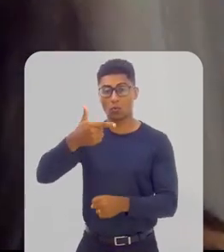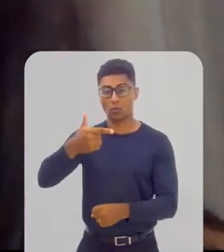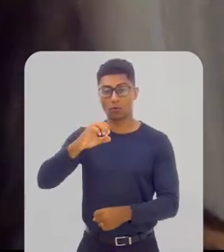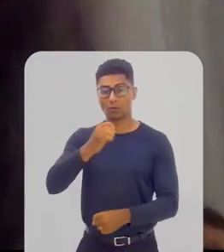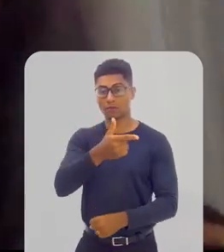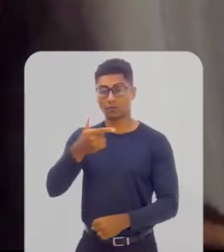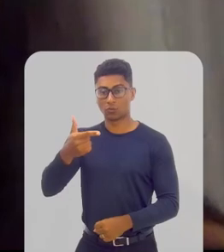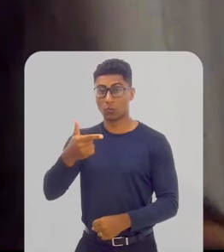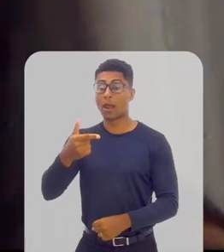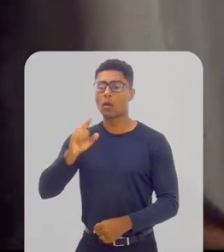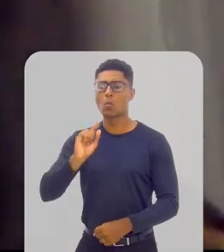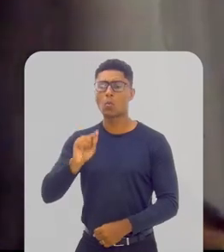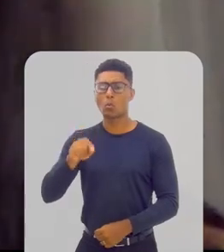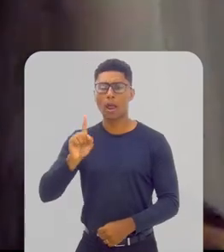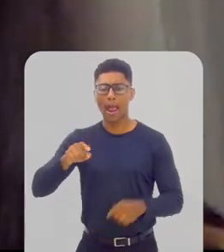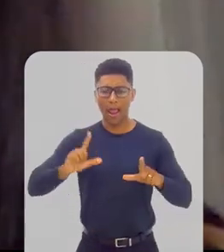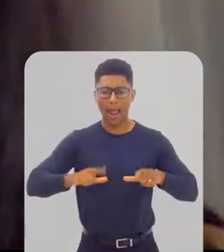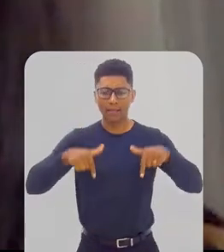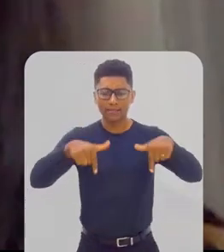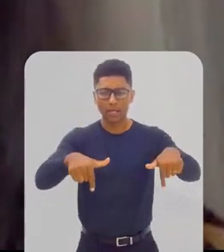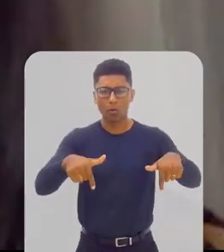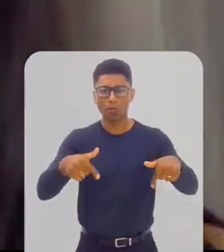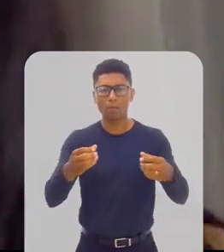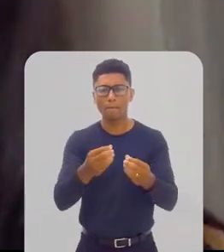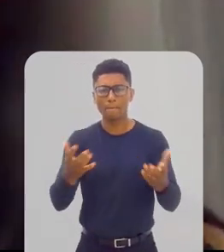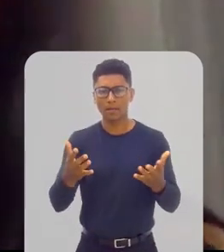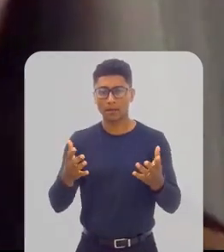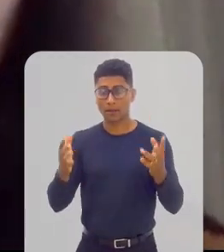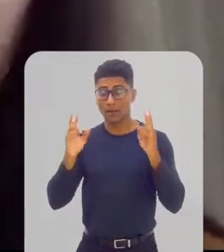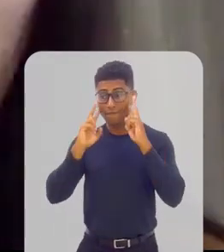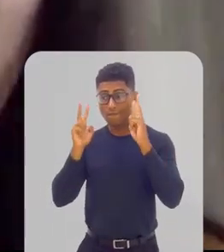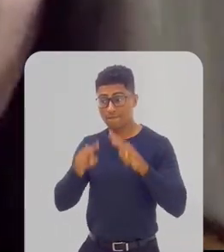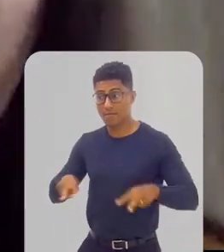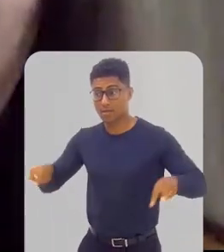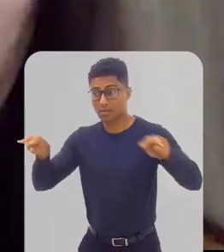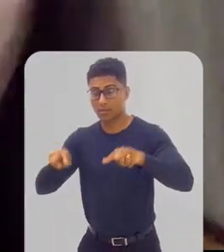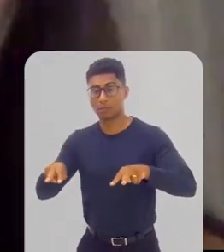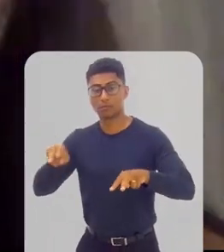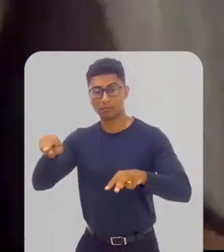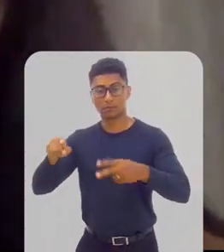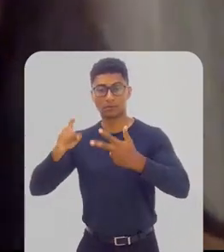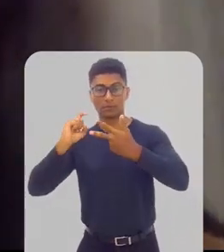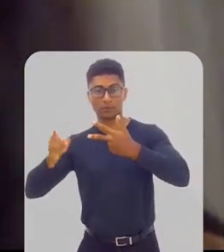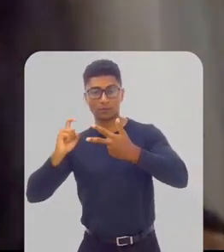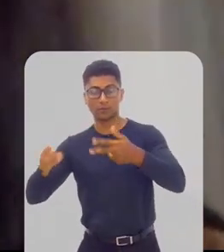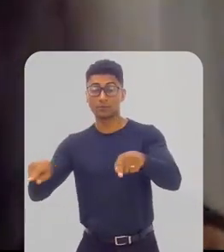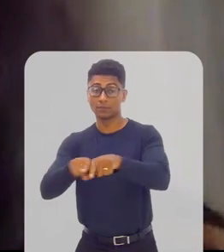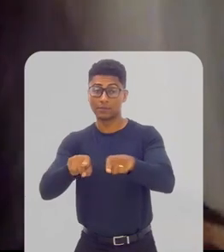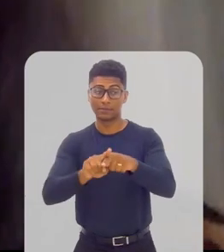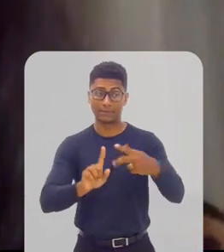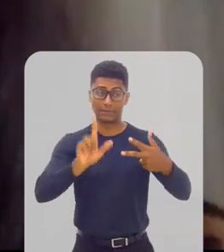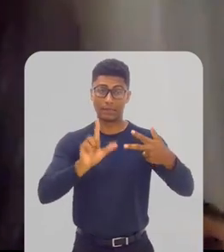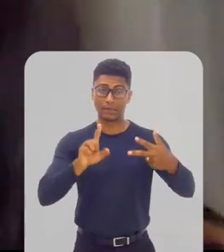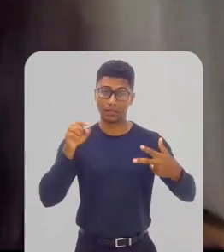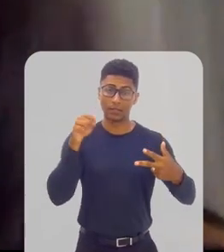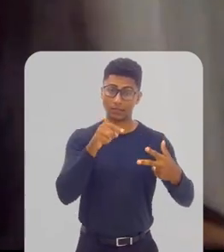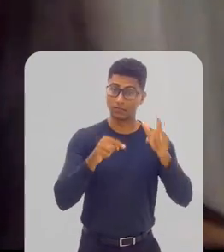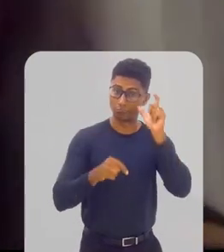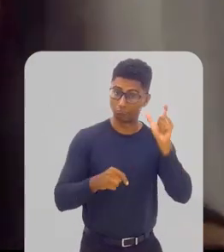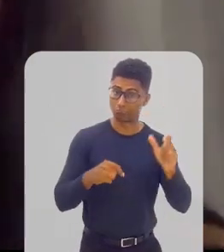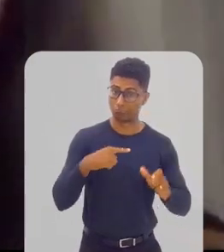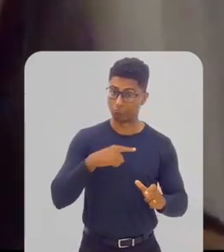ações pensadas para a perspectiva do Poder Executivo, mas também de interesse do Poder Legislativo, com